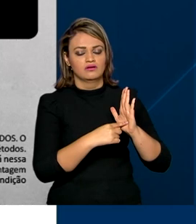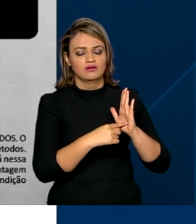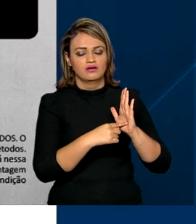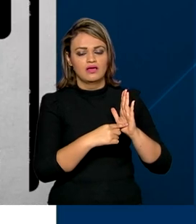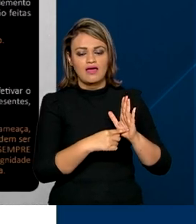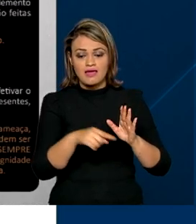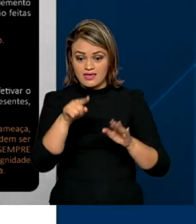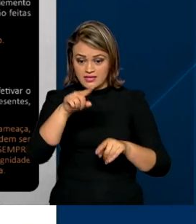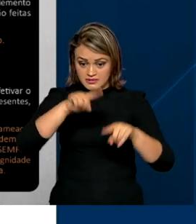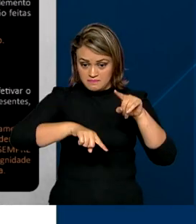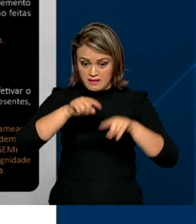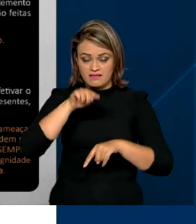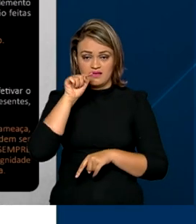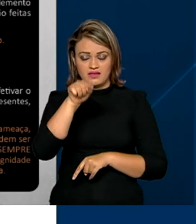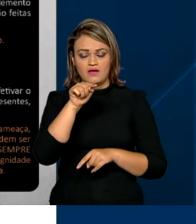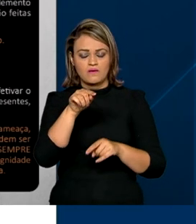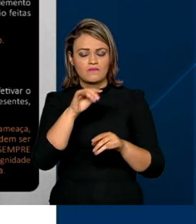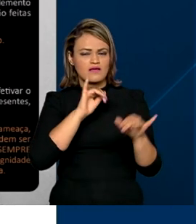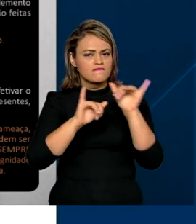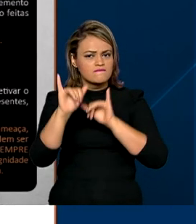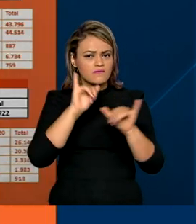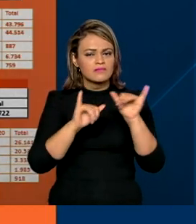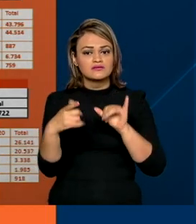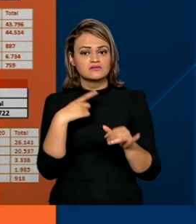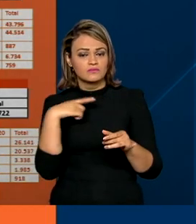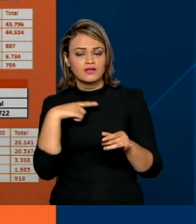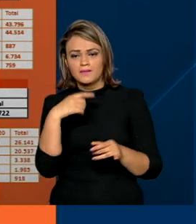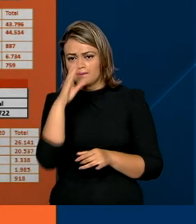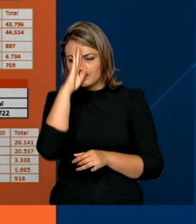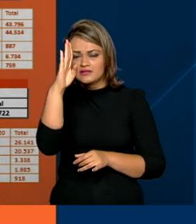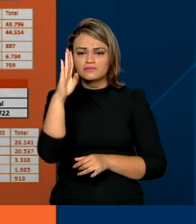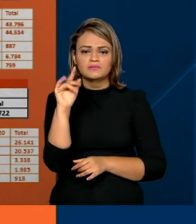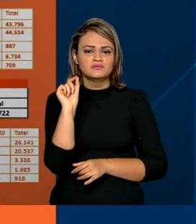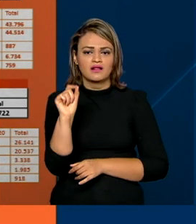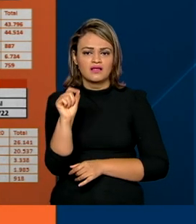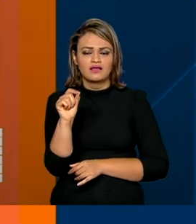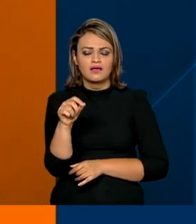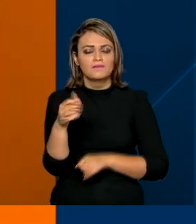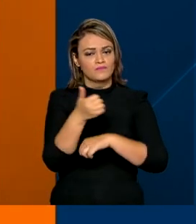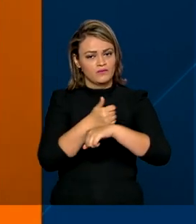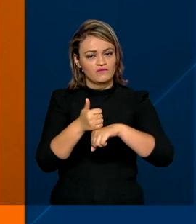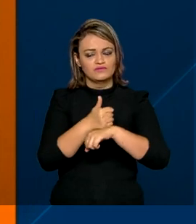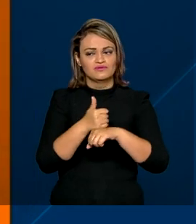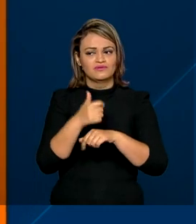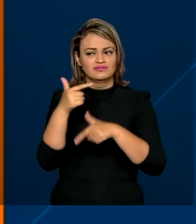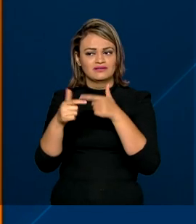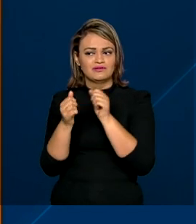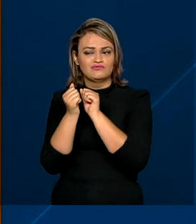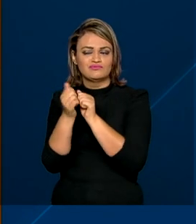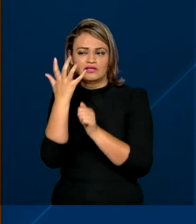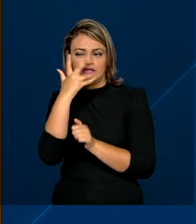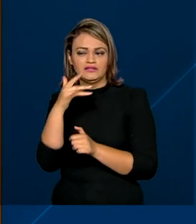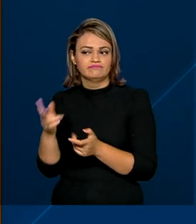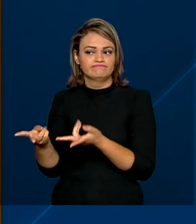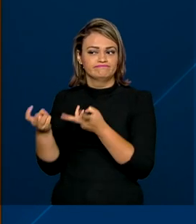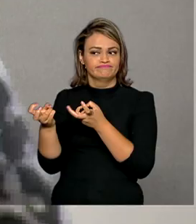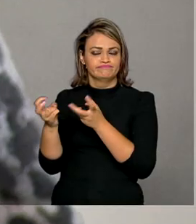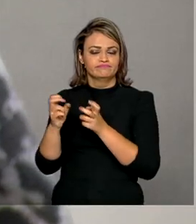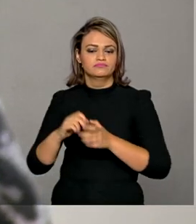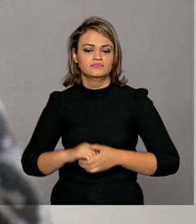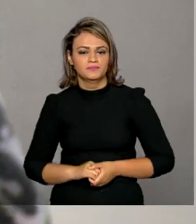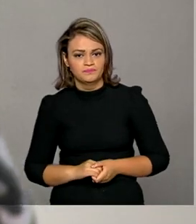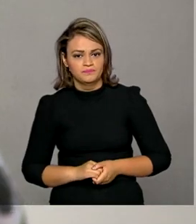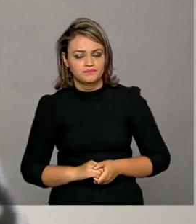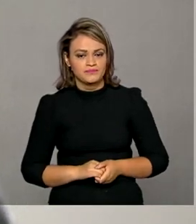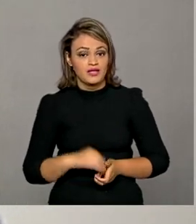O material é também uma forma de levar informações principalmente aos profissionais que atuam com o público infanto-juvenil.